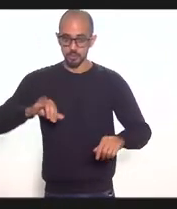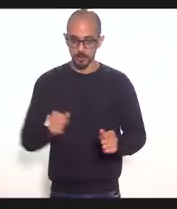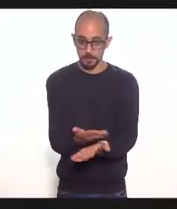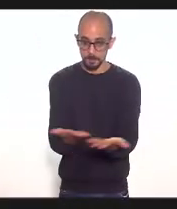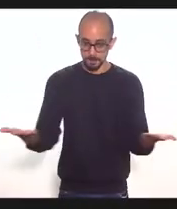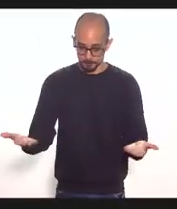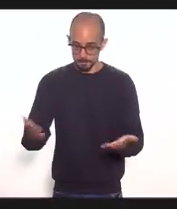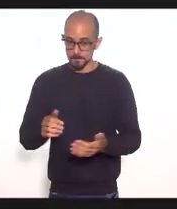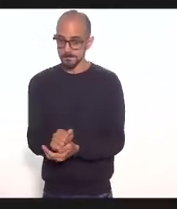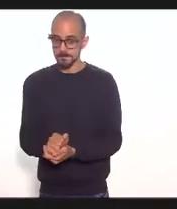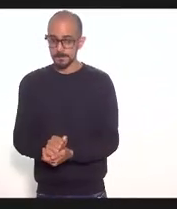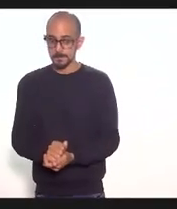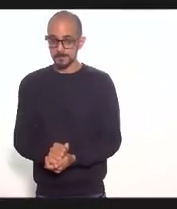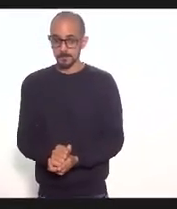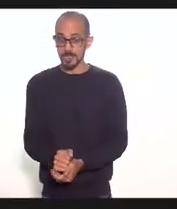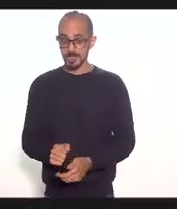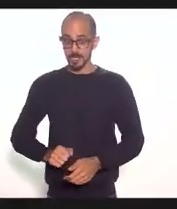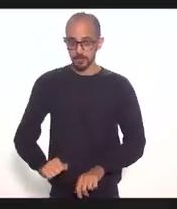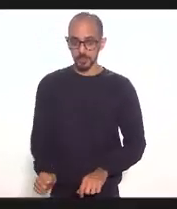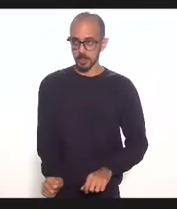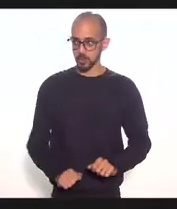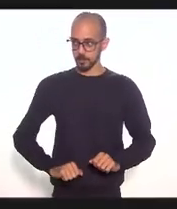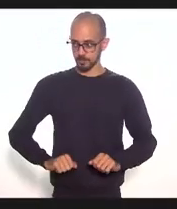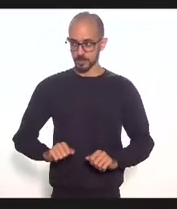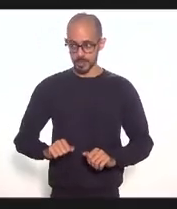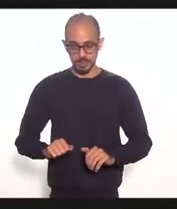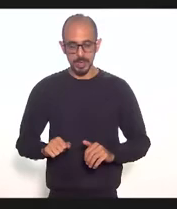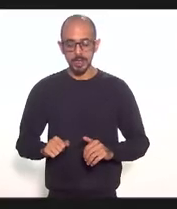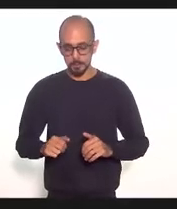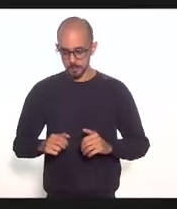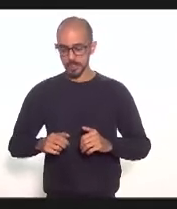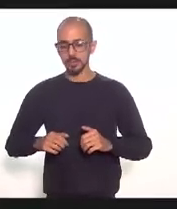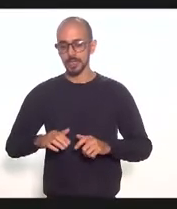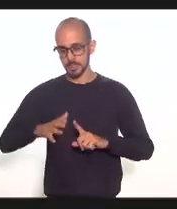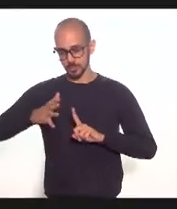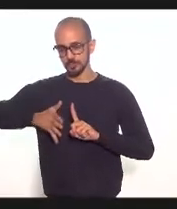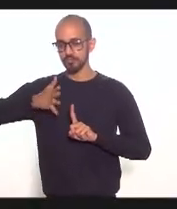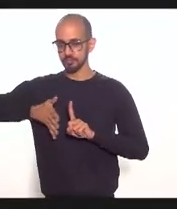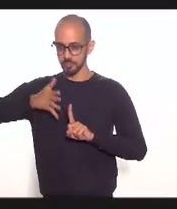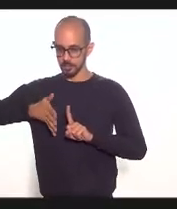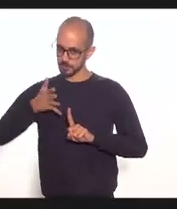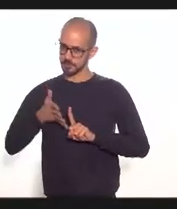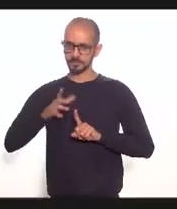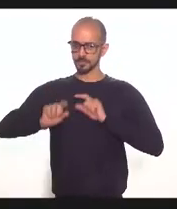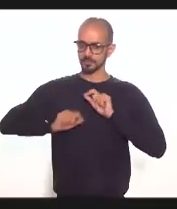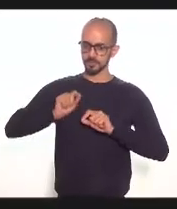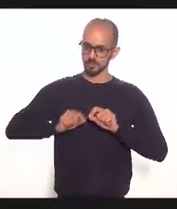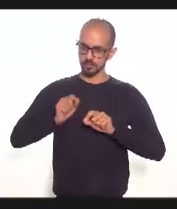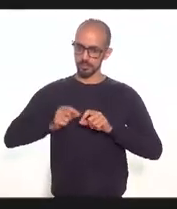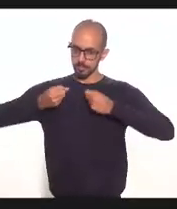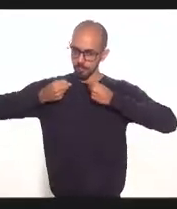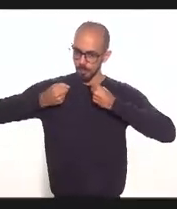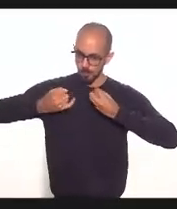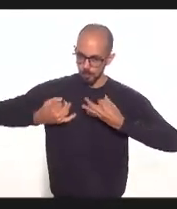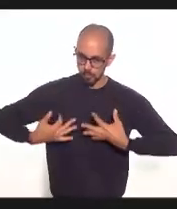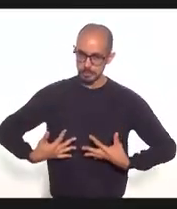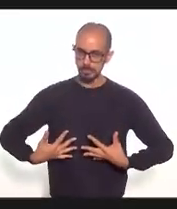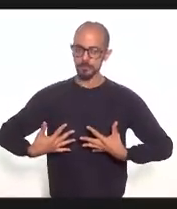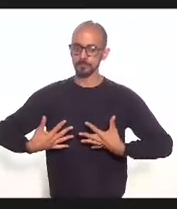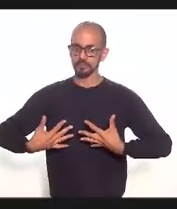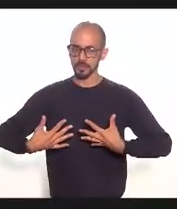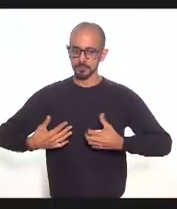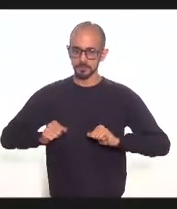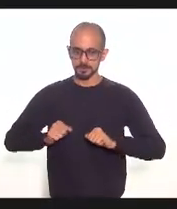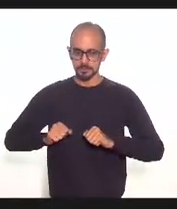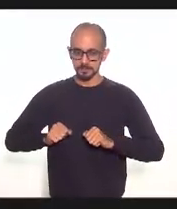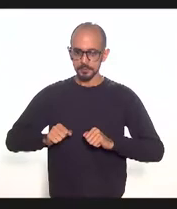estado do Rio de Janeiro eu queria fazer o uso da palavra apenas para fazer coro